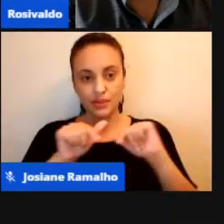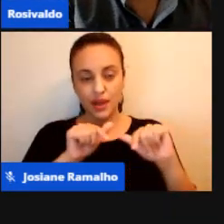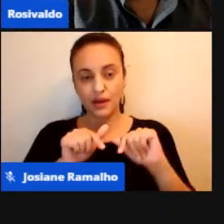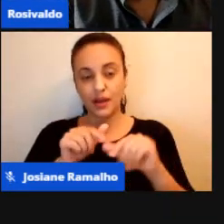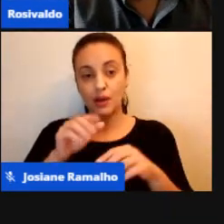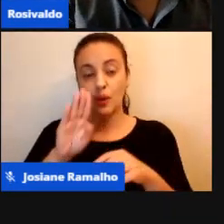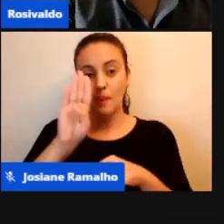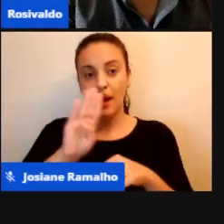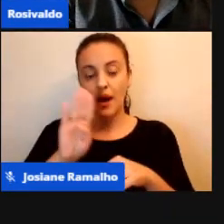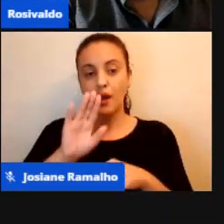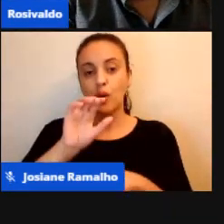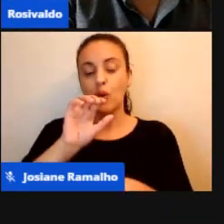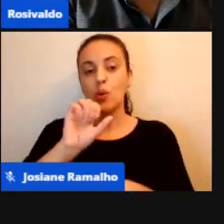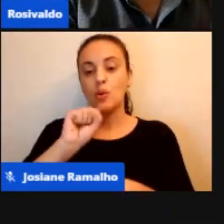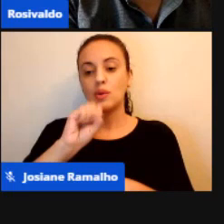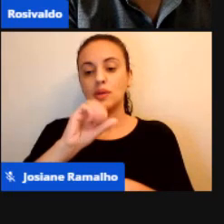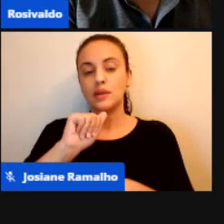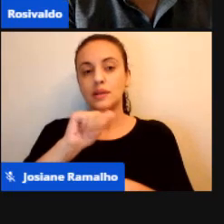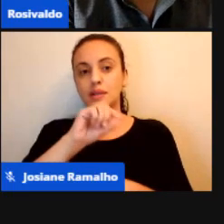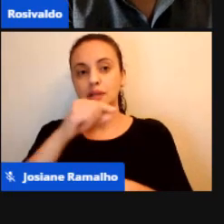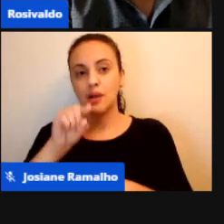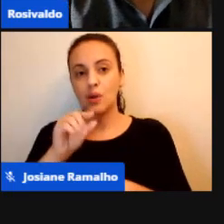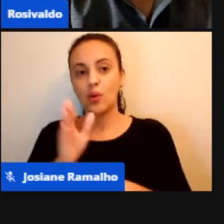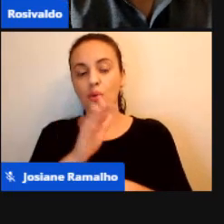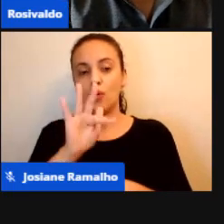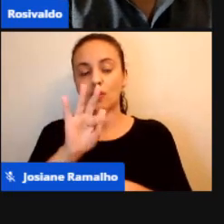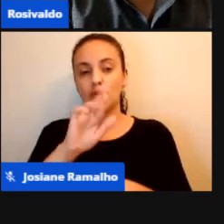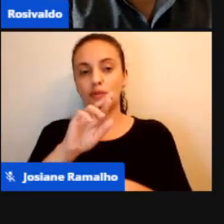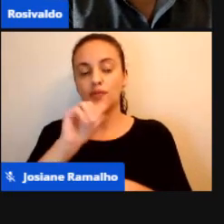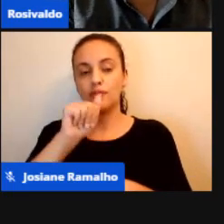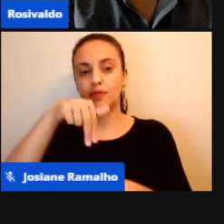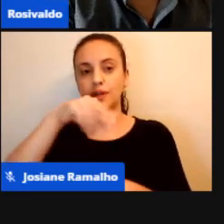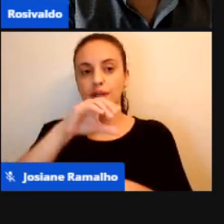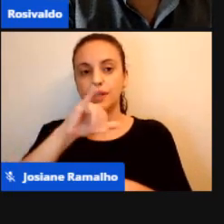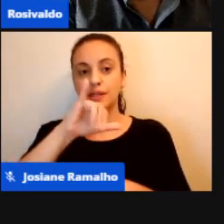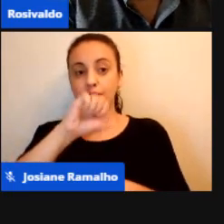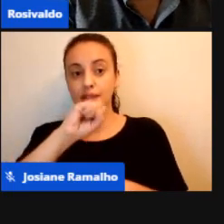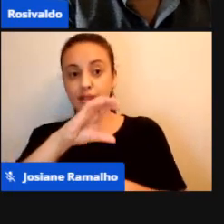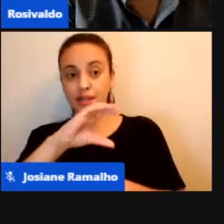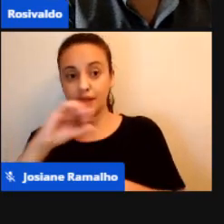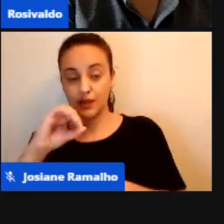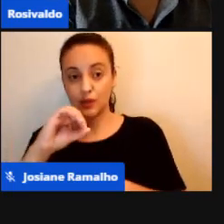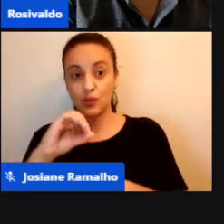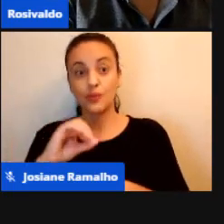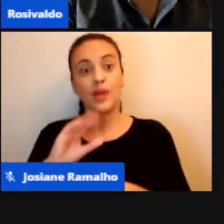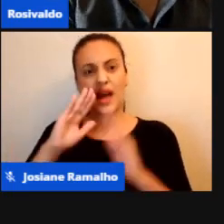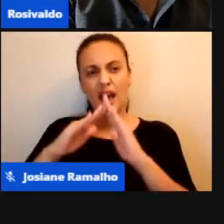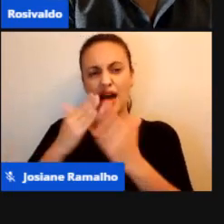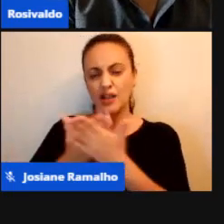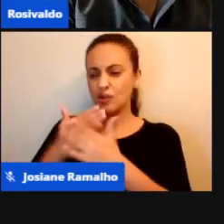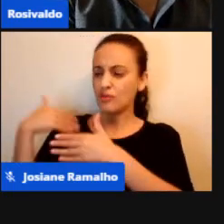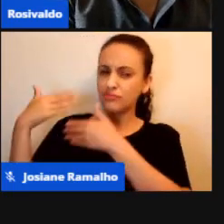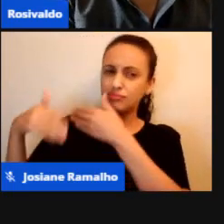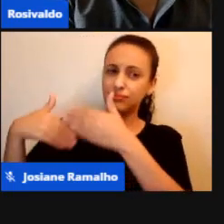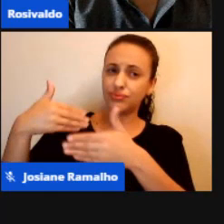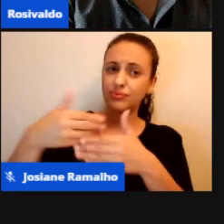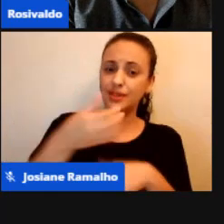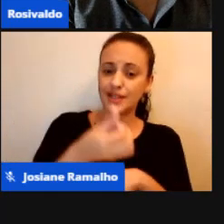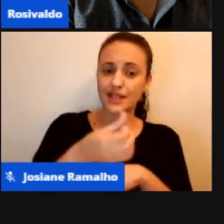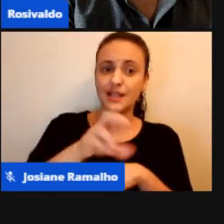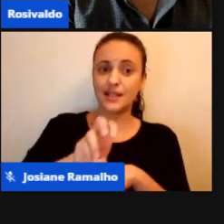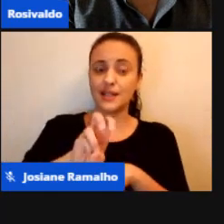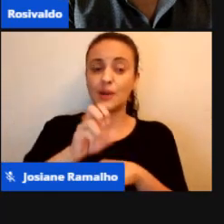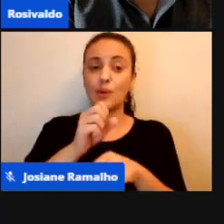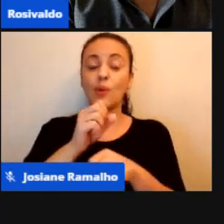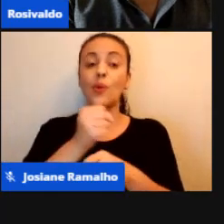municipalizados aproximadamente um ano. Era uma escola da rede estadual que já existia há 65 anos. E nós